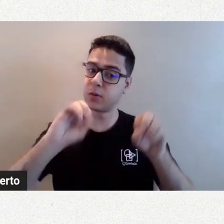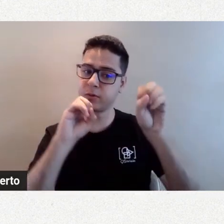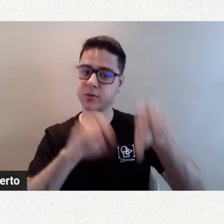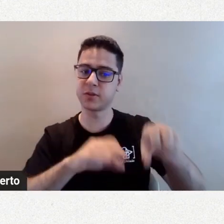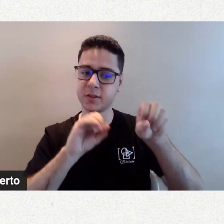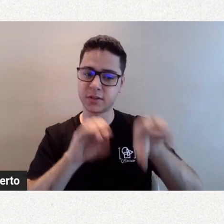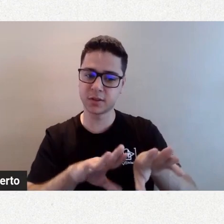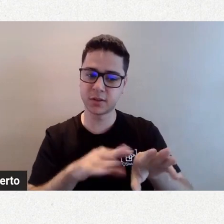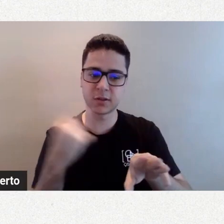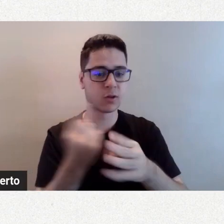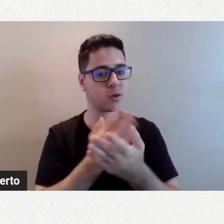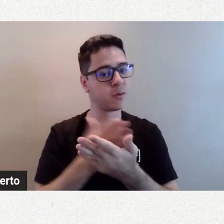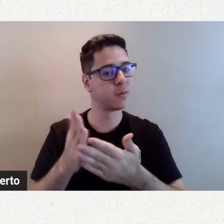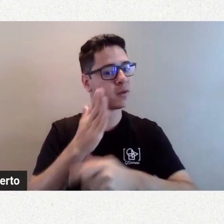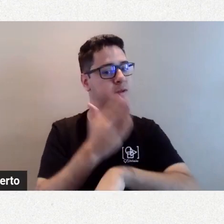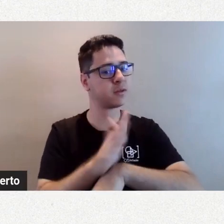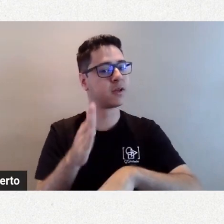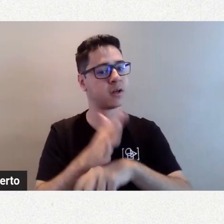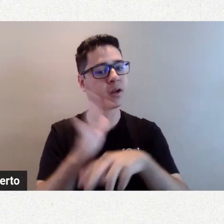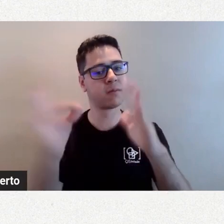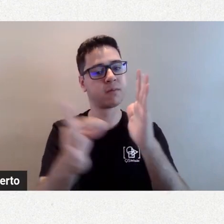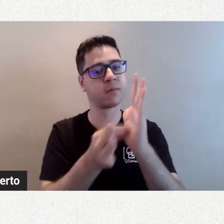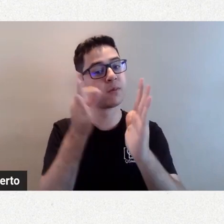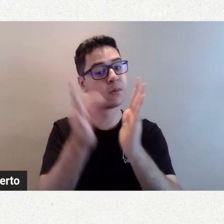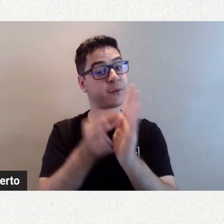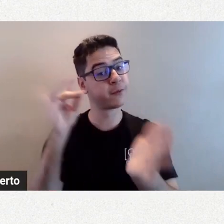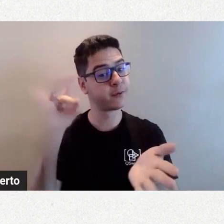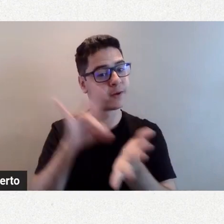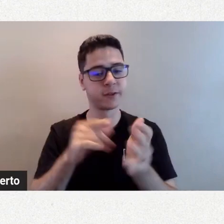começar a praticar o portado de agulha de verdade.